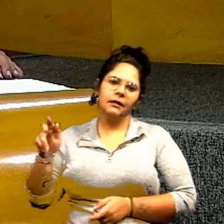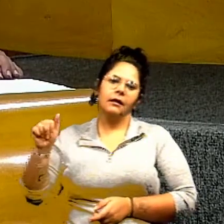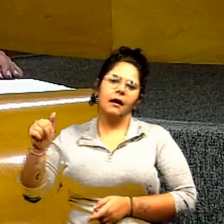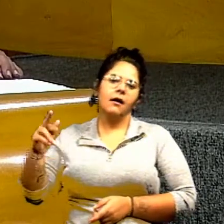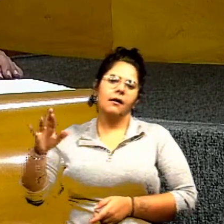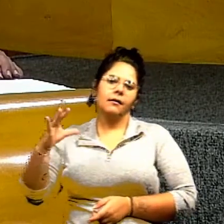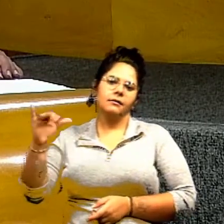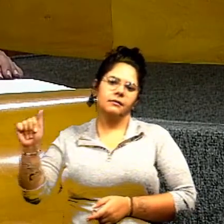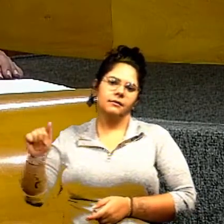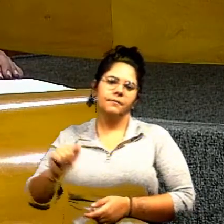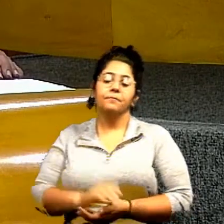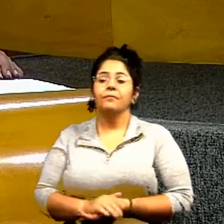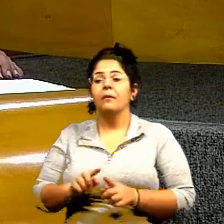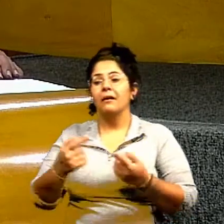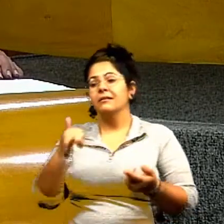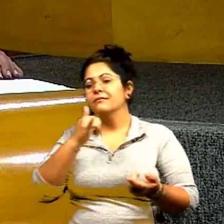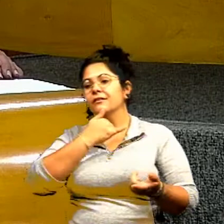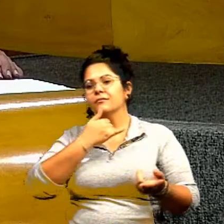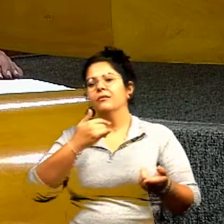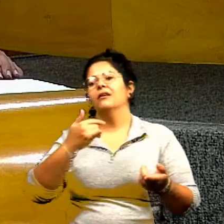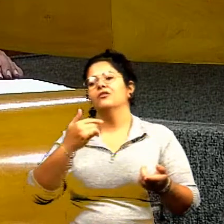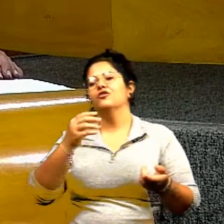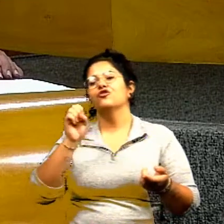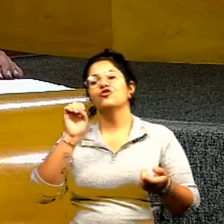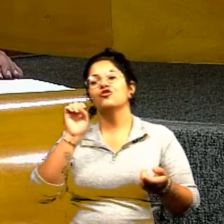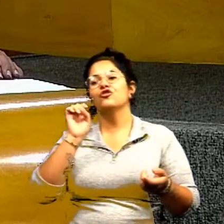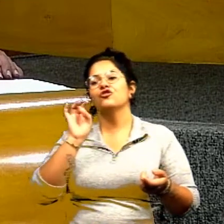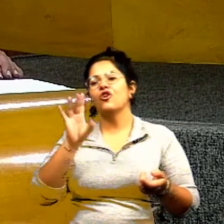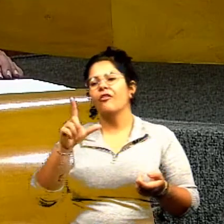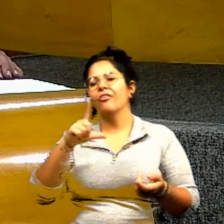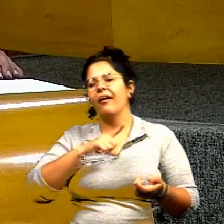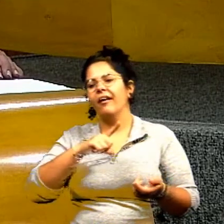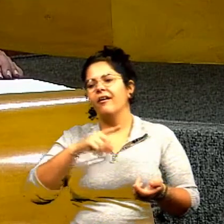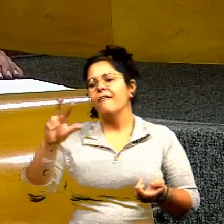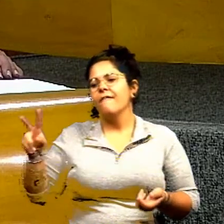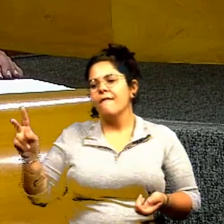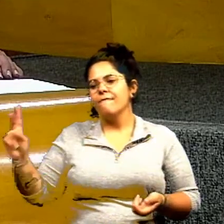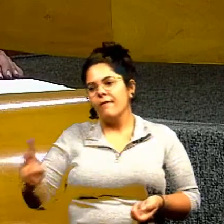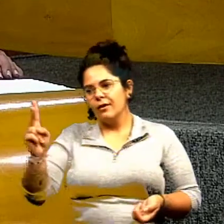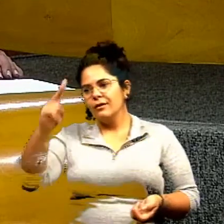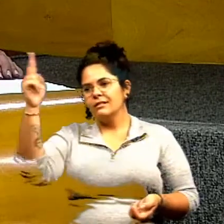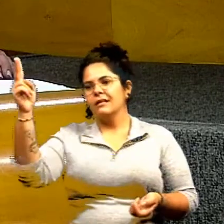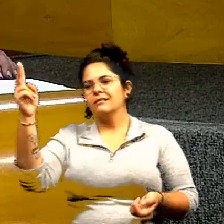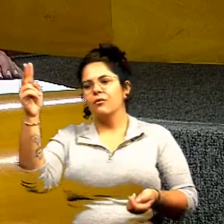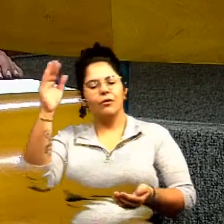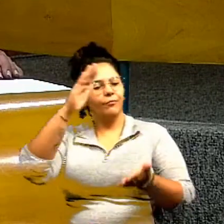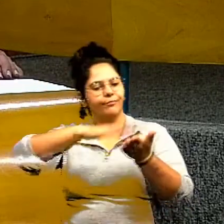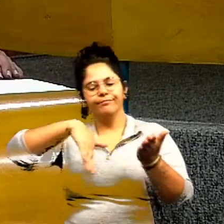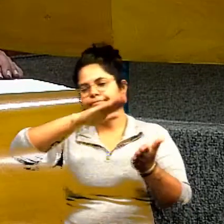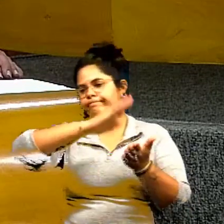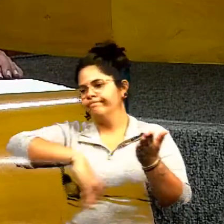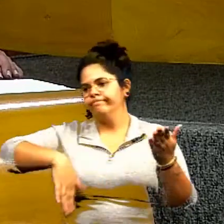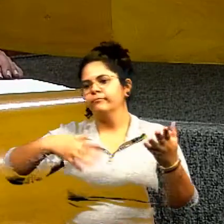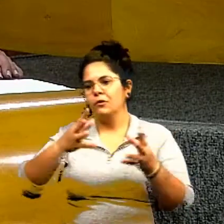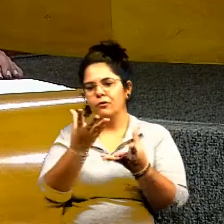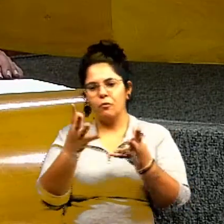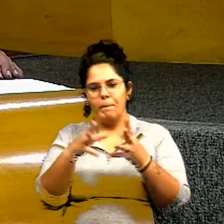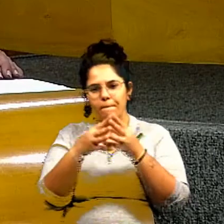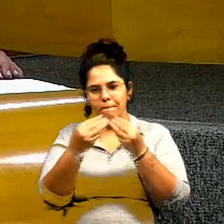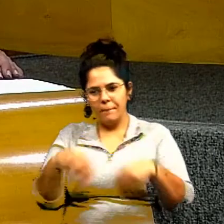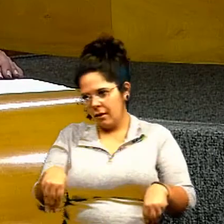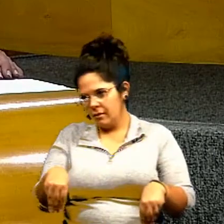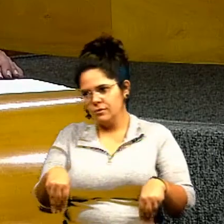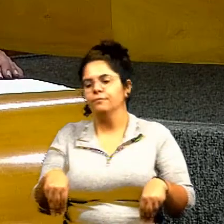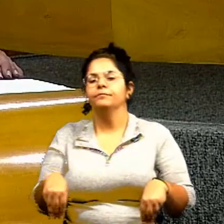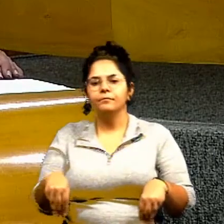as pessoas só dão valor quando perdem. E eu quero deixar aqui que seja constado em ata. Sou